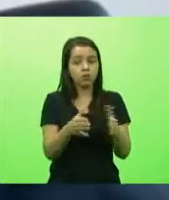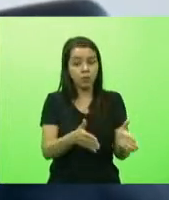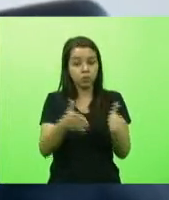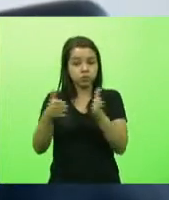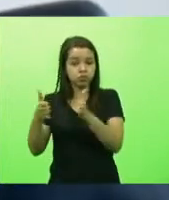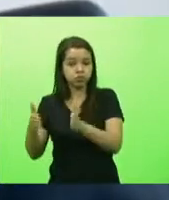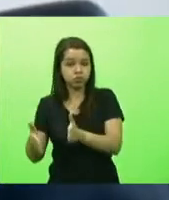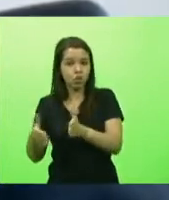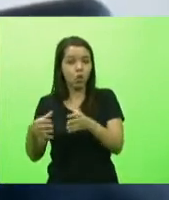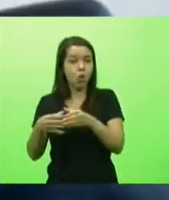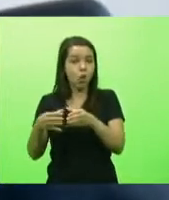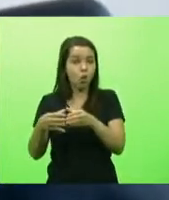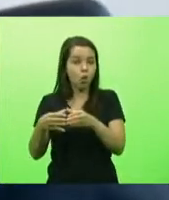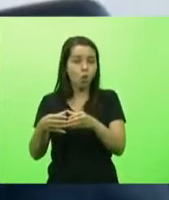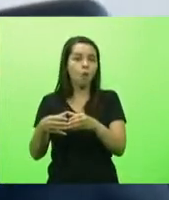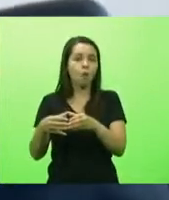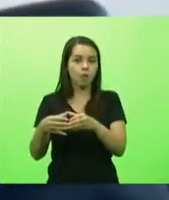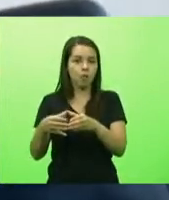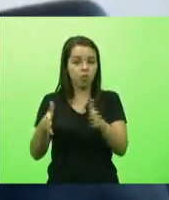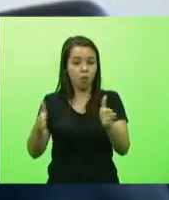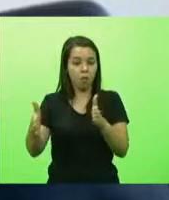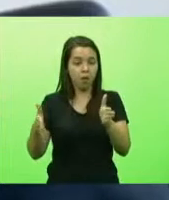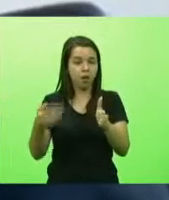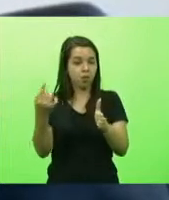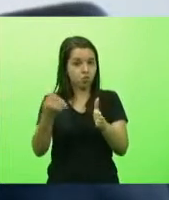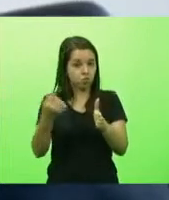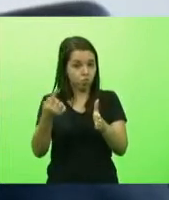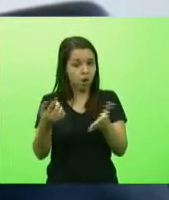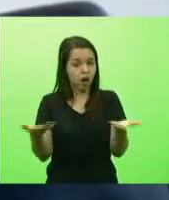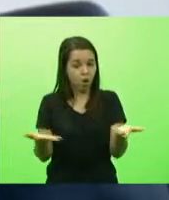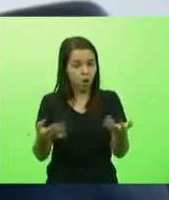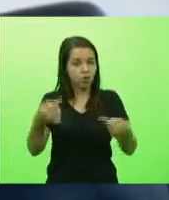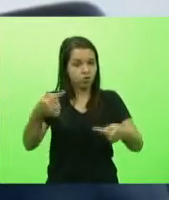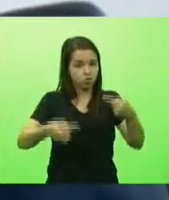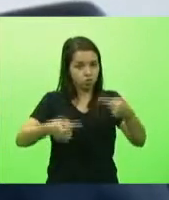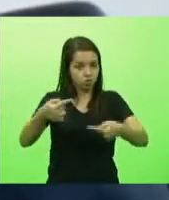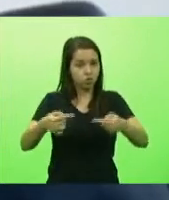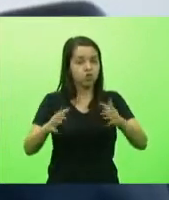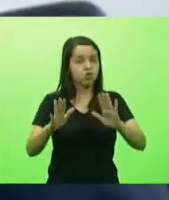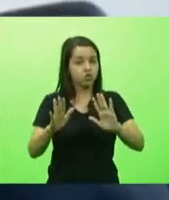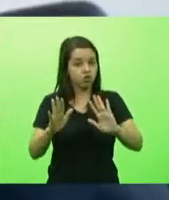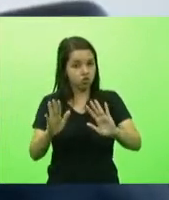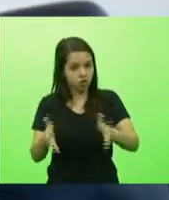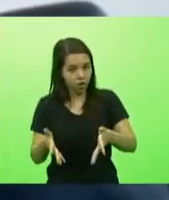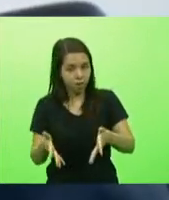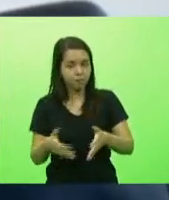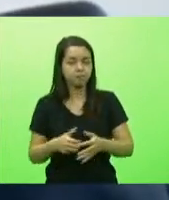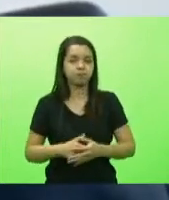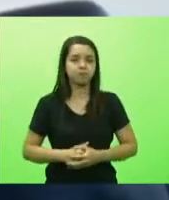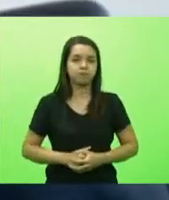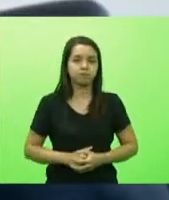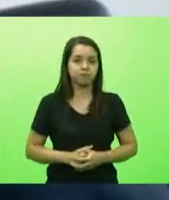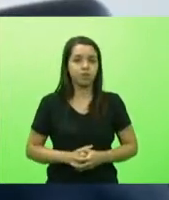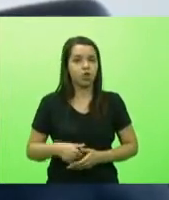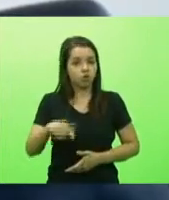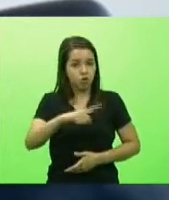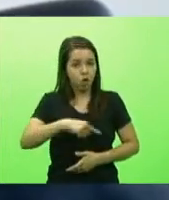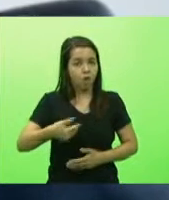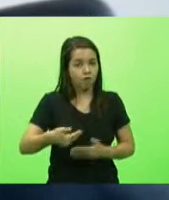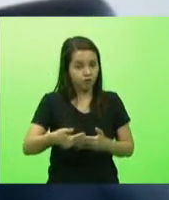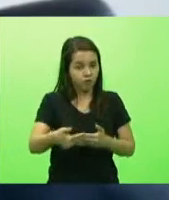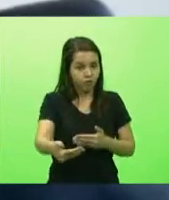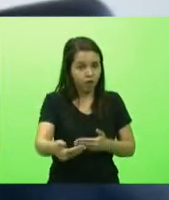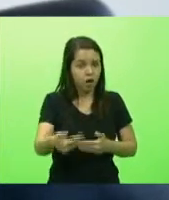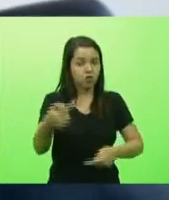então agora a gente já trouxe essa discussão acolheu essa necessidade e vamos fazer essa discussão em CIB